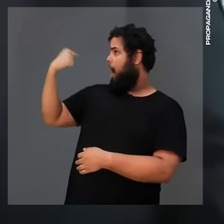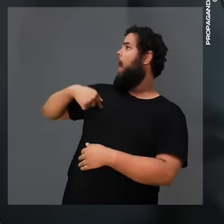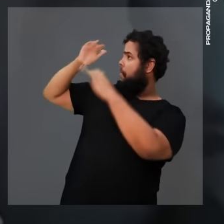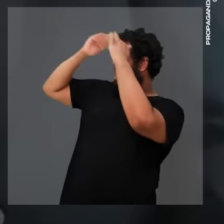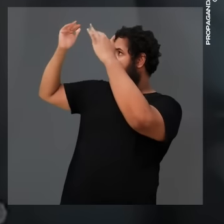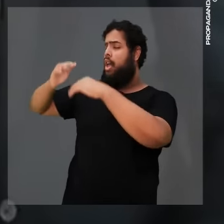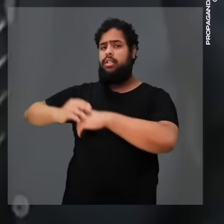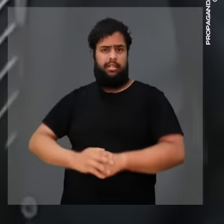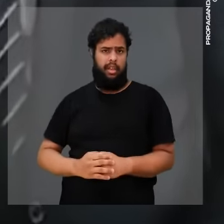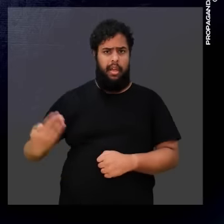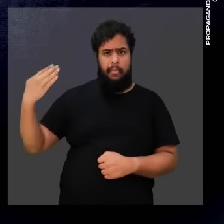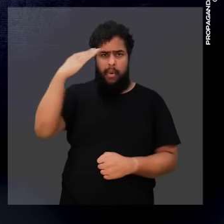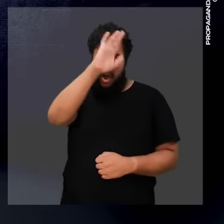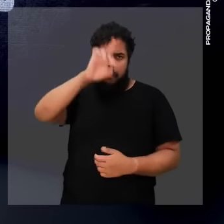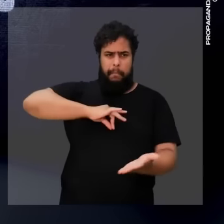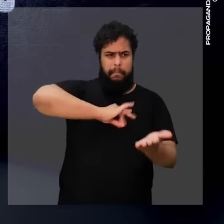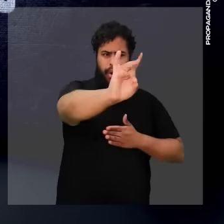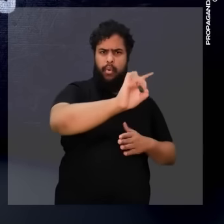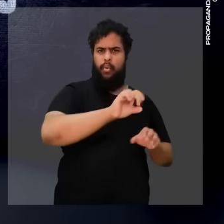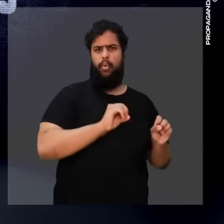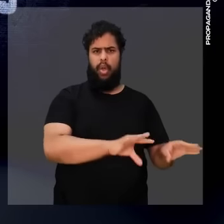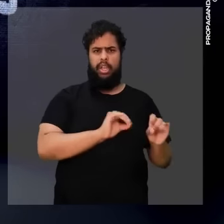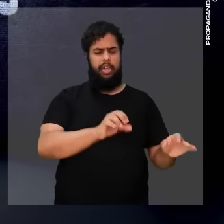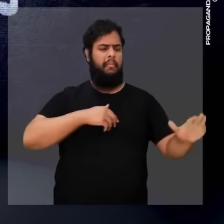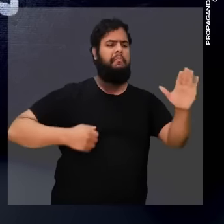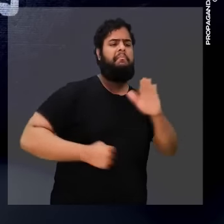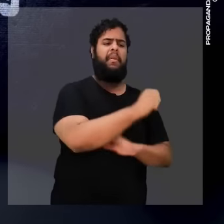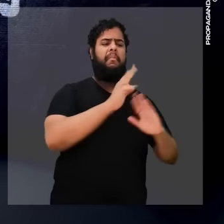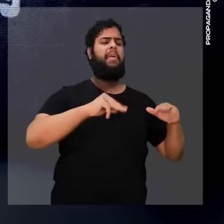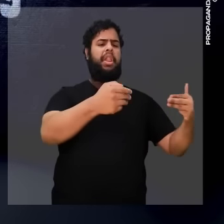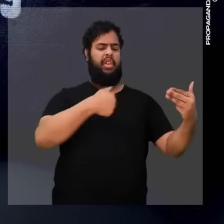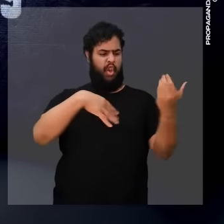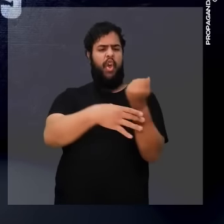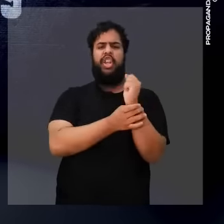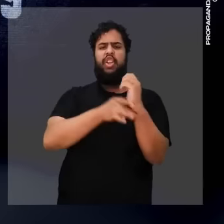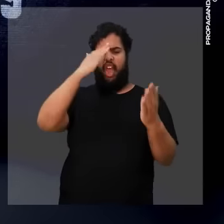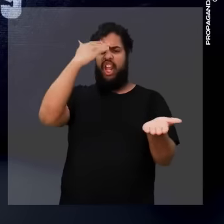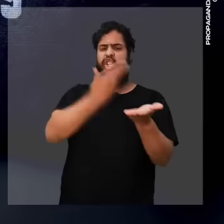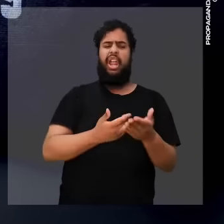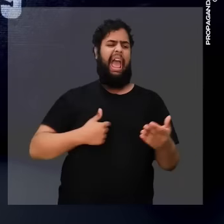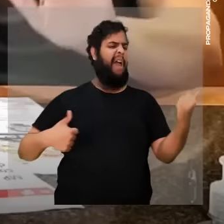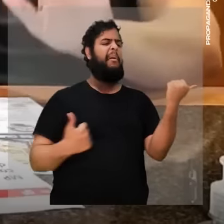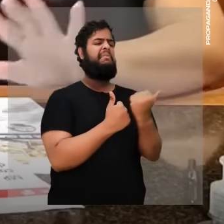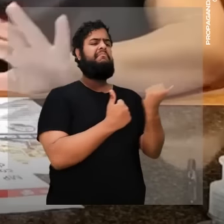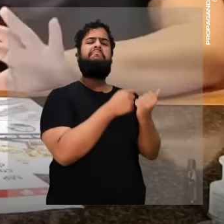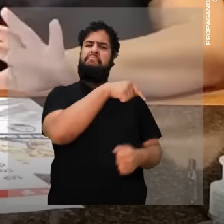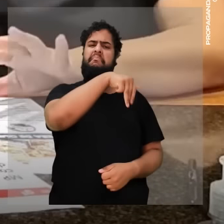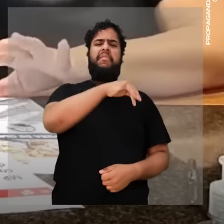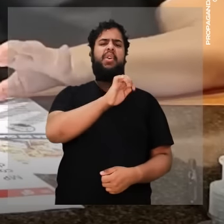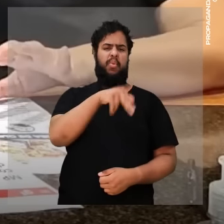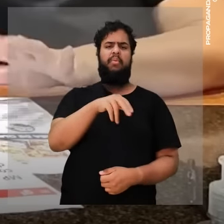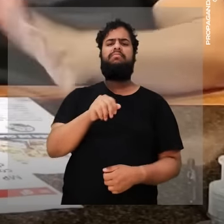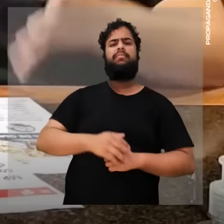um manda e o outro obedece. Bolsonaro é inimigo da educação. Colocou um ministro da sua confiança. Eu boto a